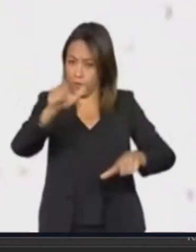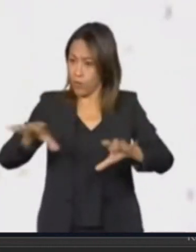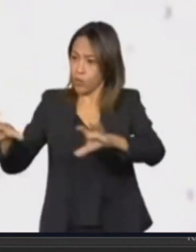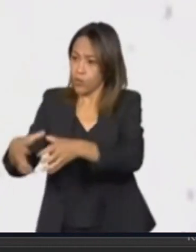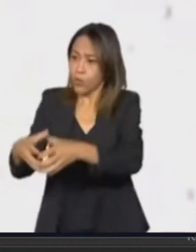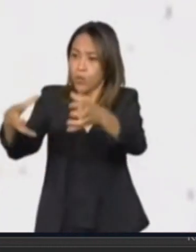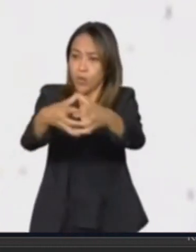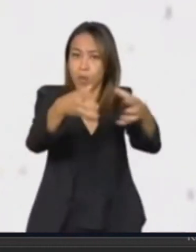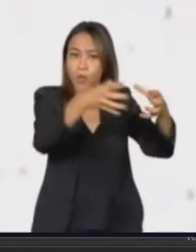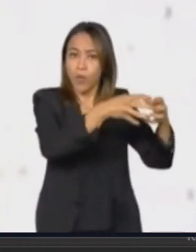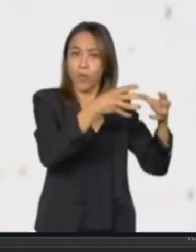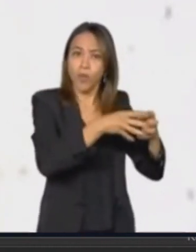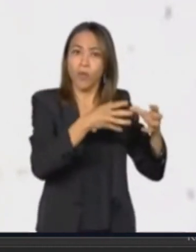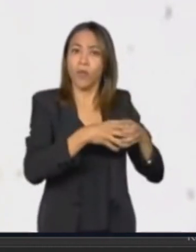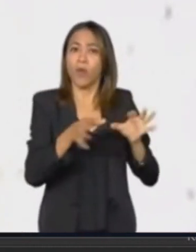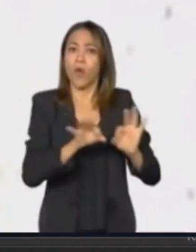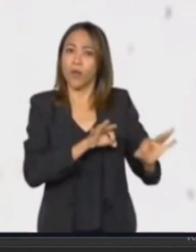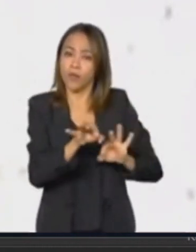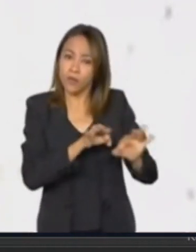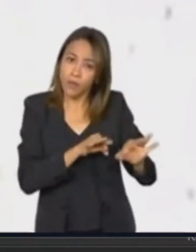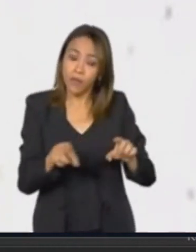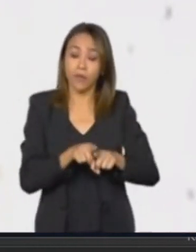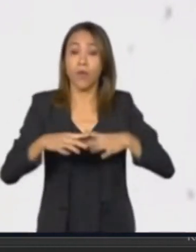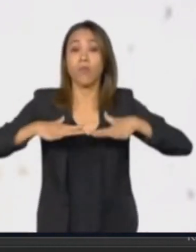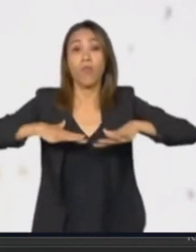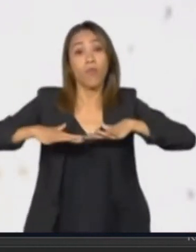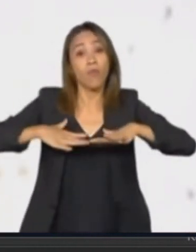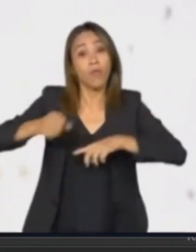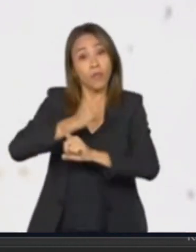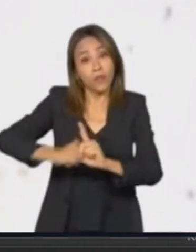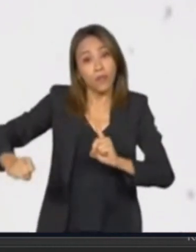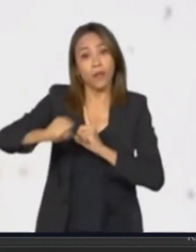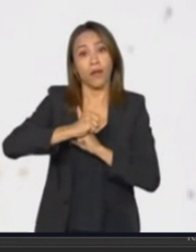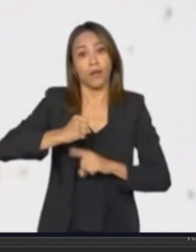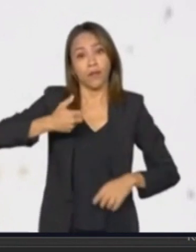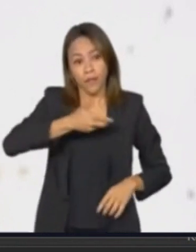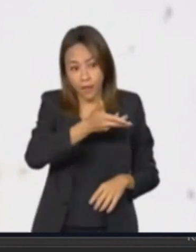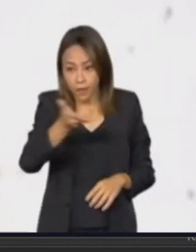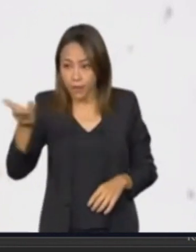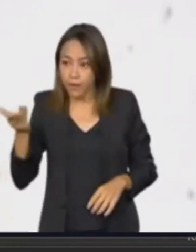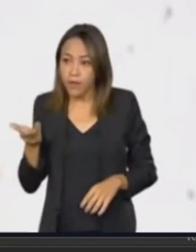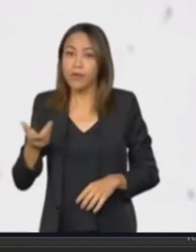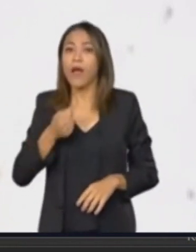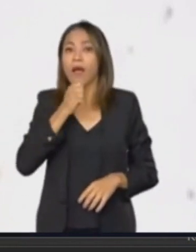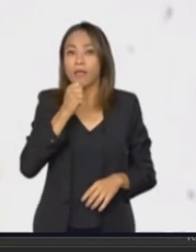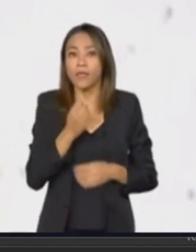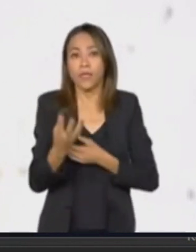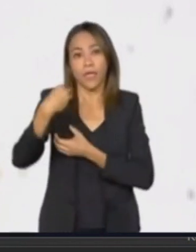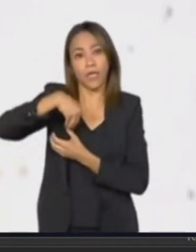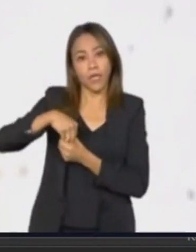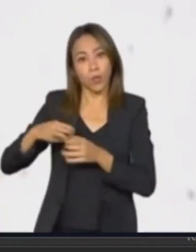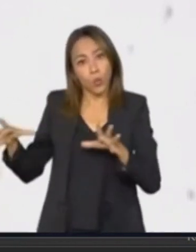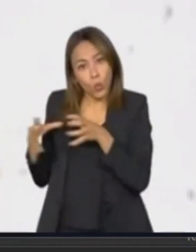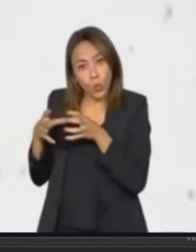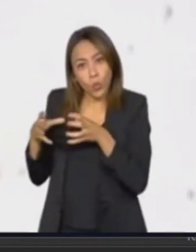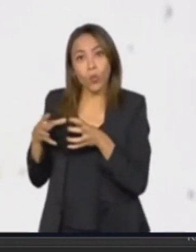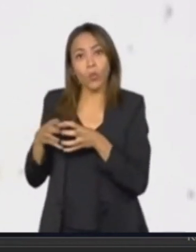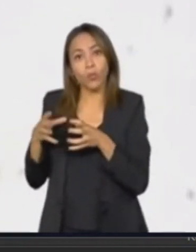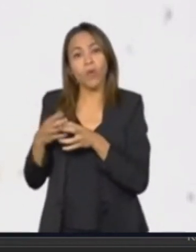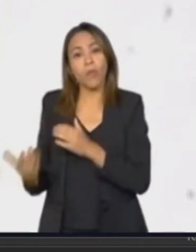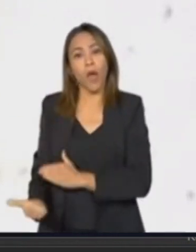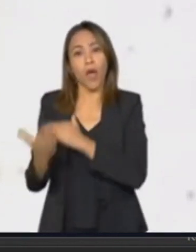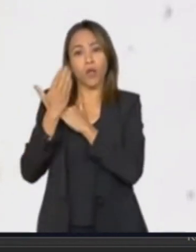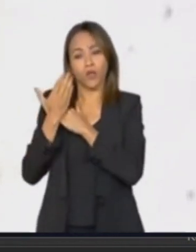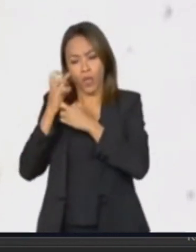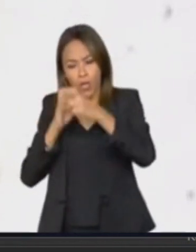e aos movimentos sociais, que estão em síntese no Comitê Intersetorial de Acompanhamento e Monitoramento da Política